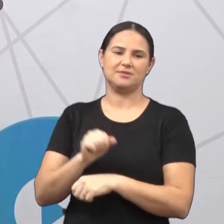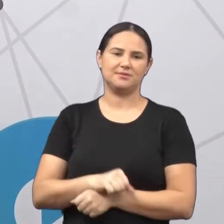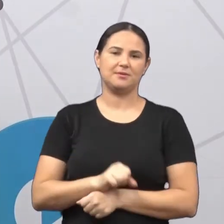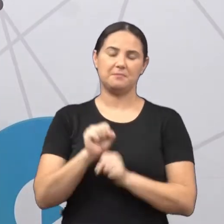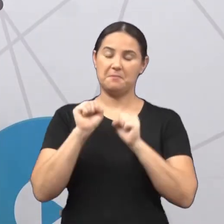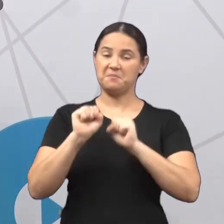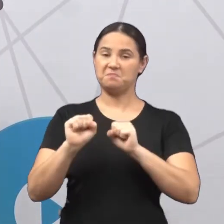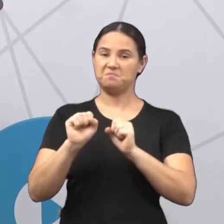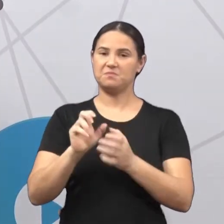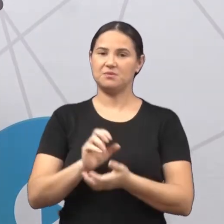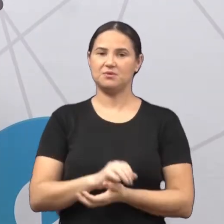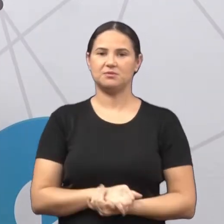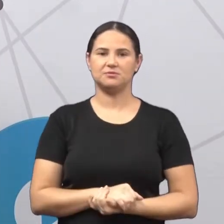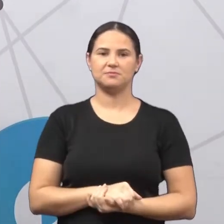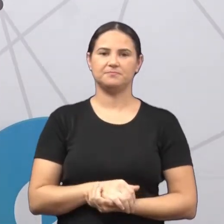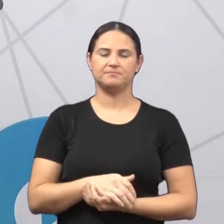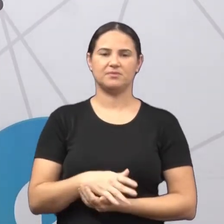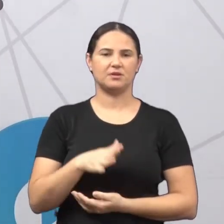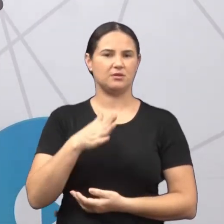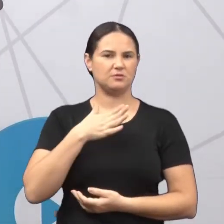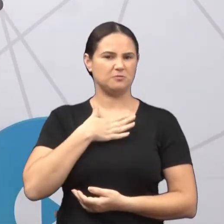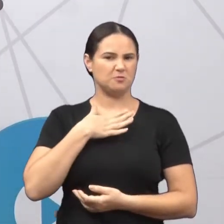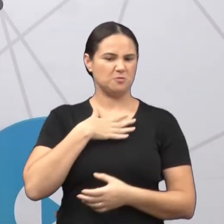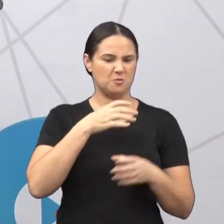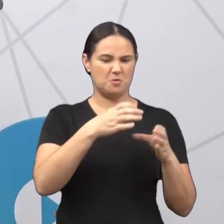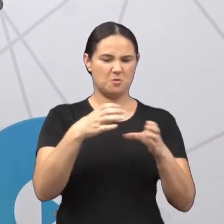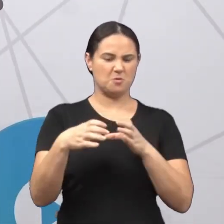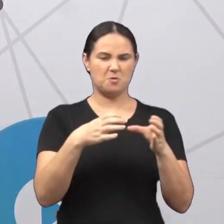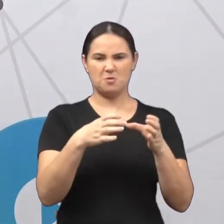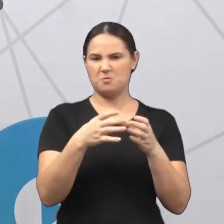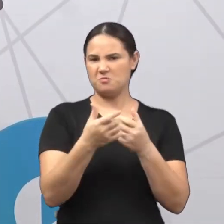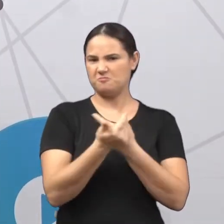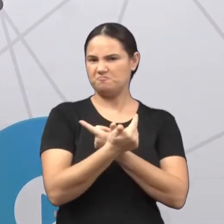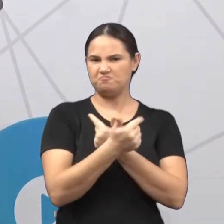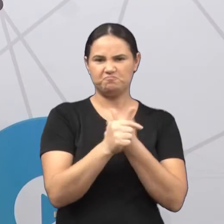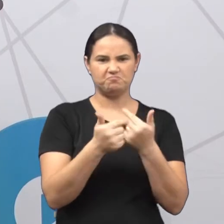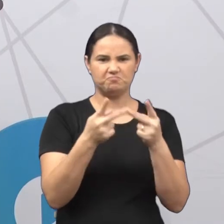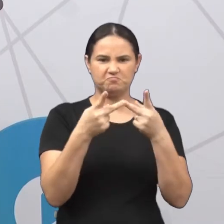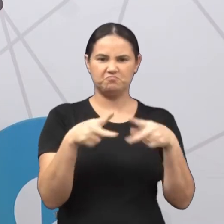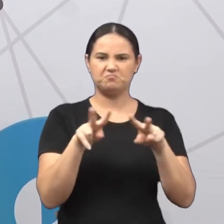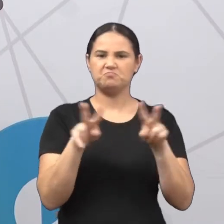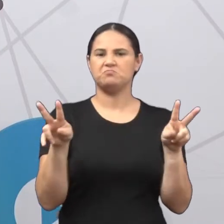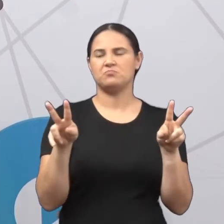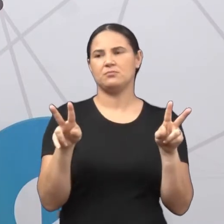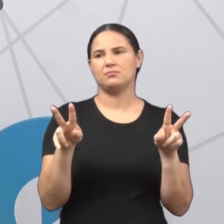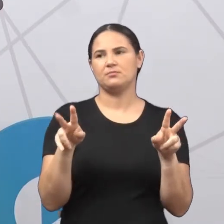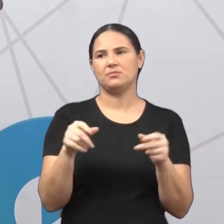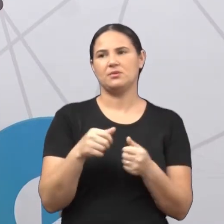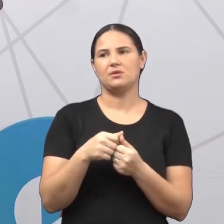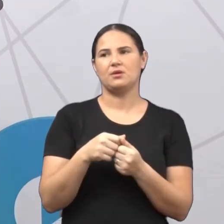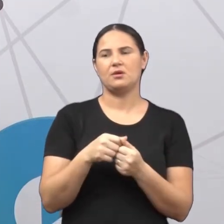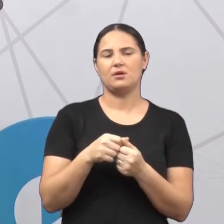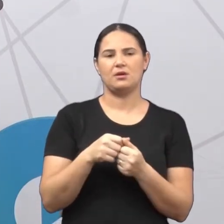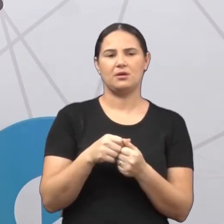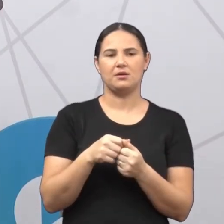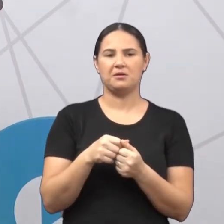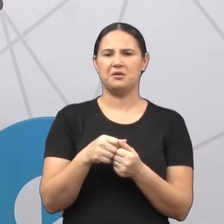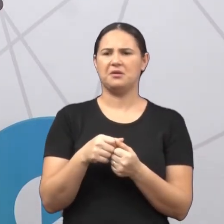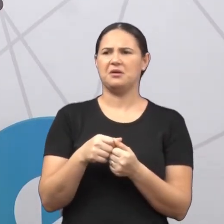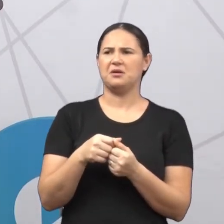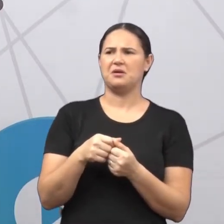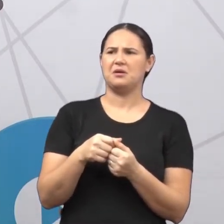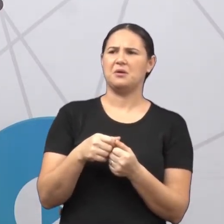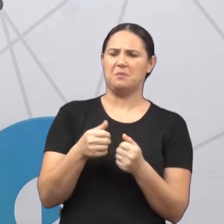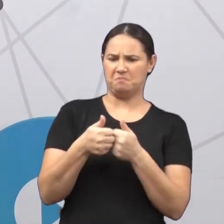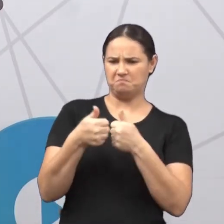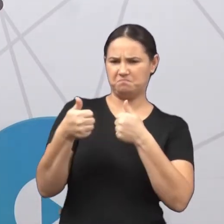tudo pode, tá? Ah, no meu bairro não tem shopping. Eu não moro perto do shopping. Ah, monumentos tem, ou